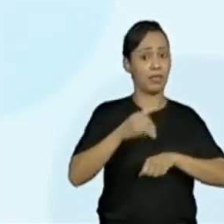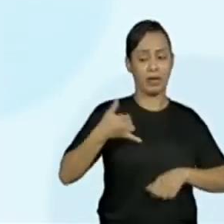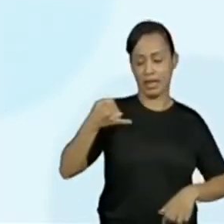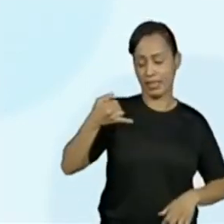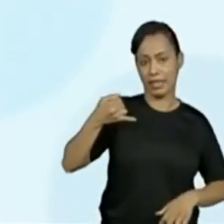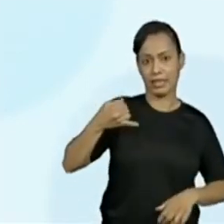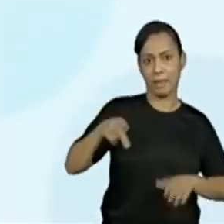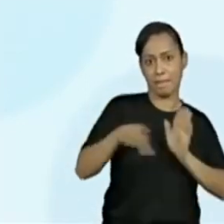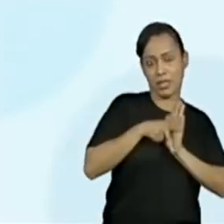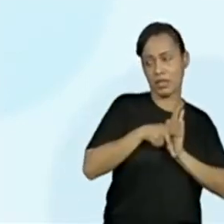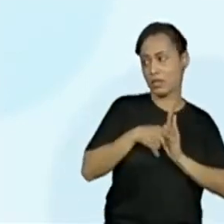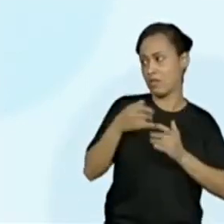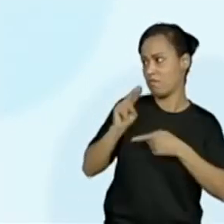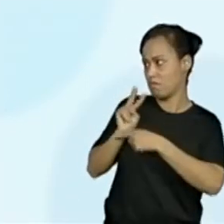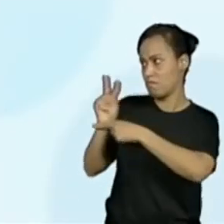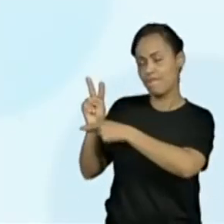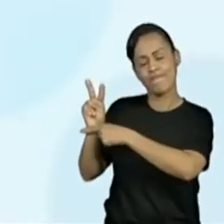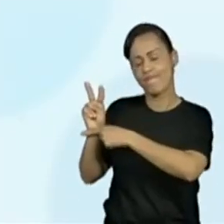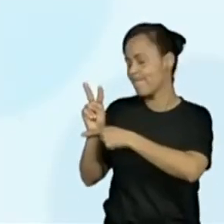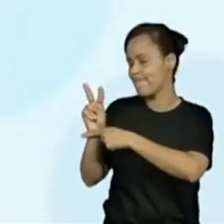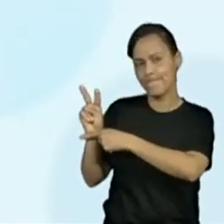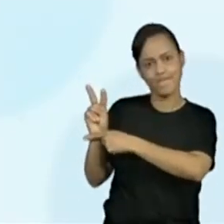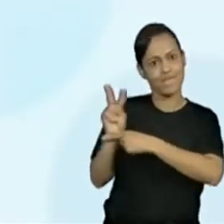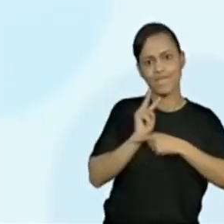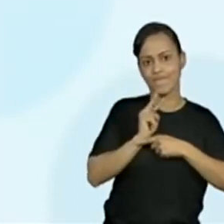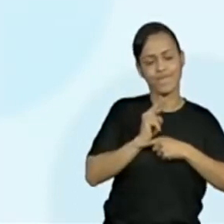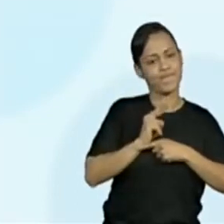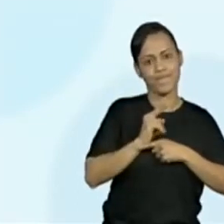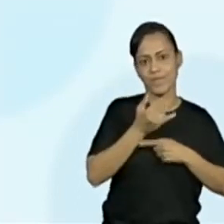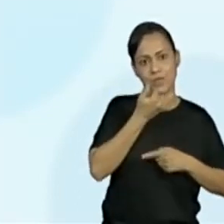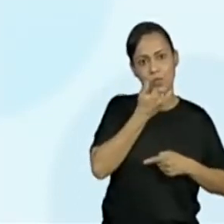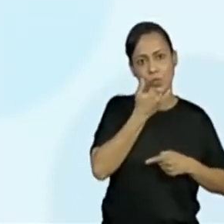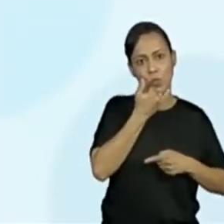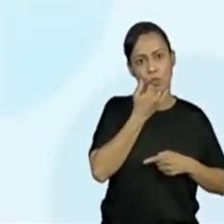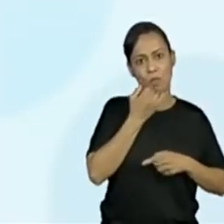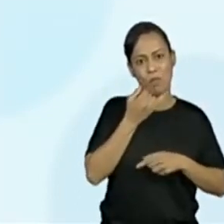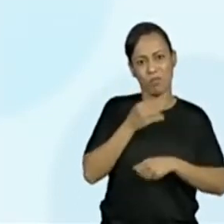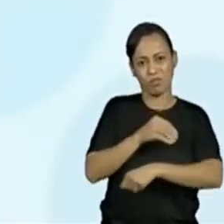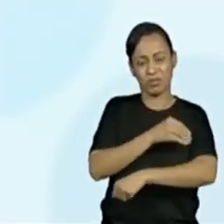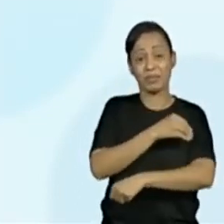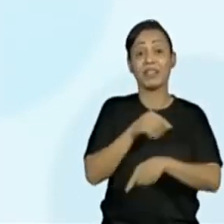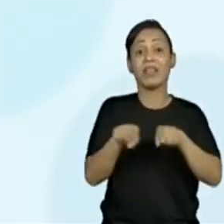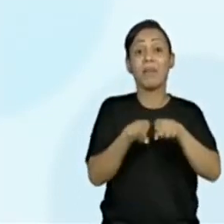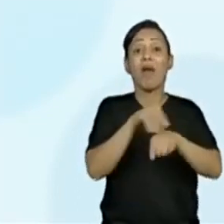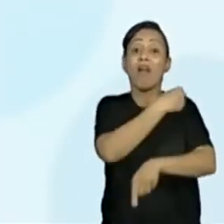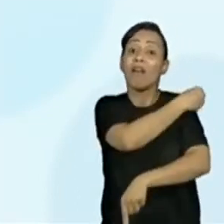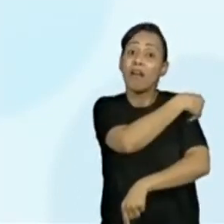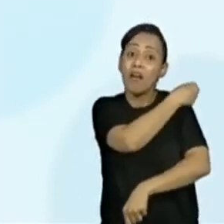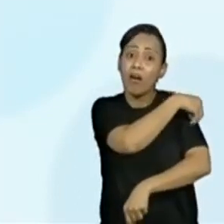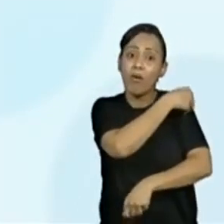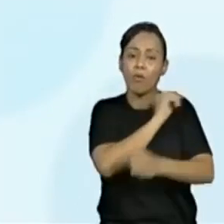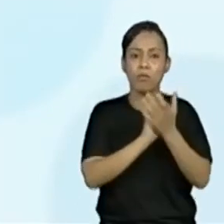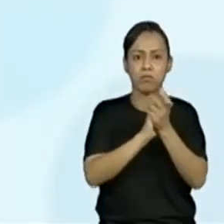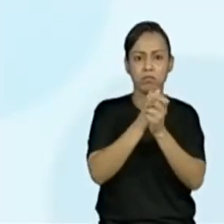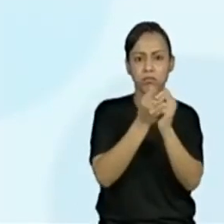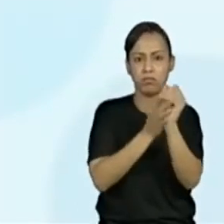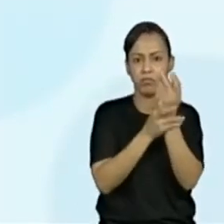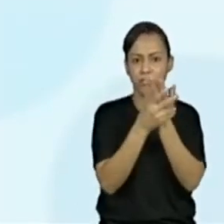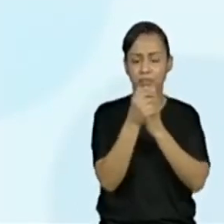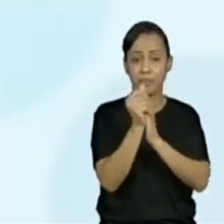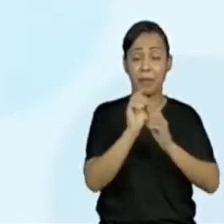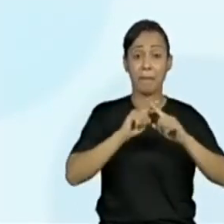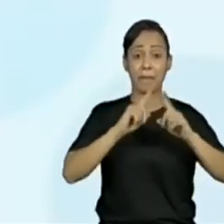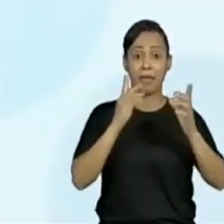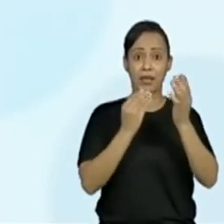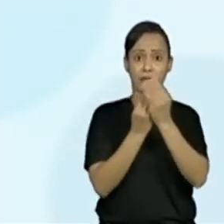própria e o álcool deverá ficar disponível para uso. O vacinador não precisa utilizar luvas